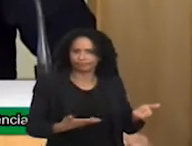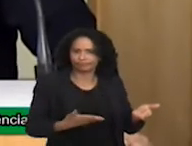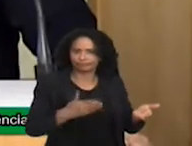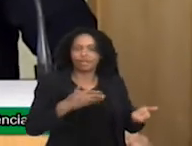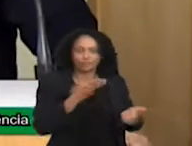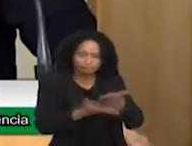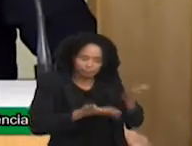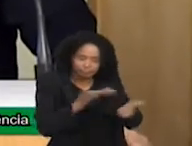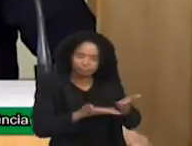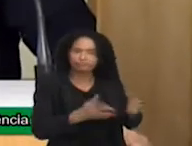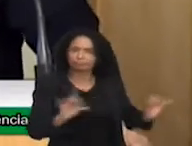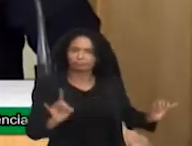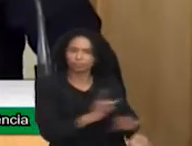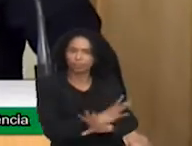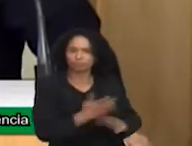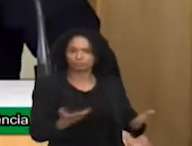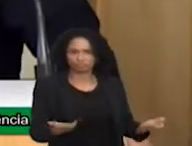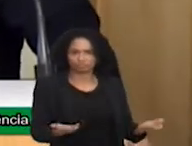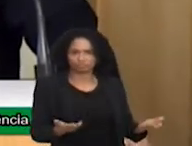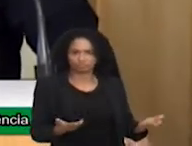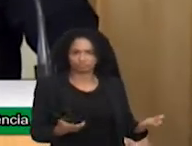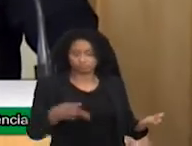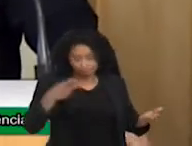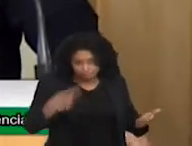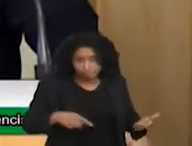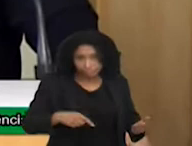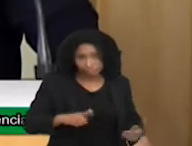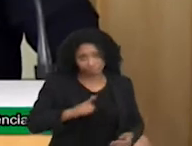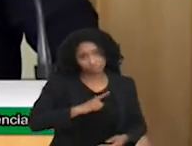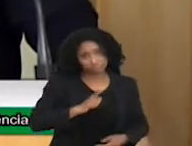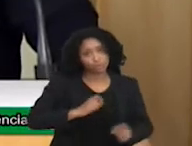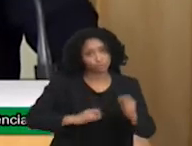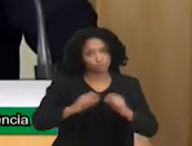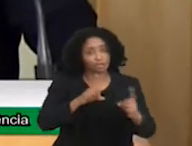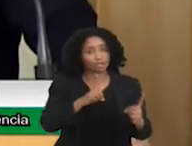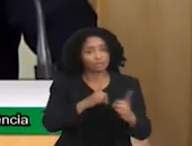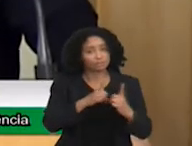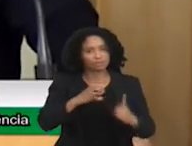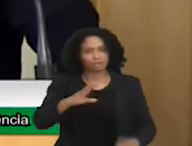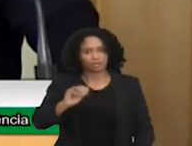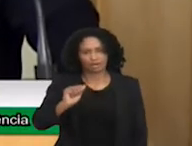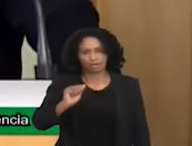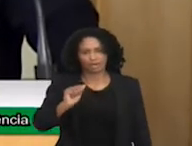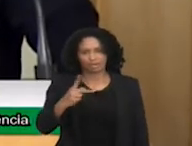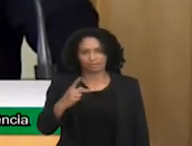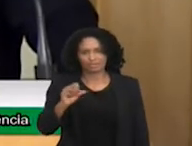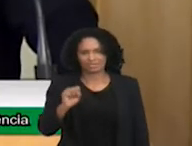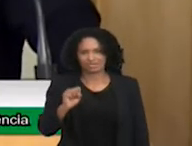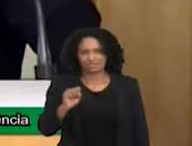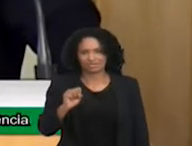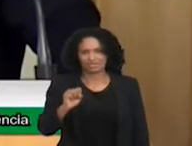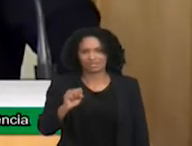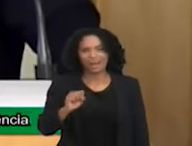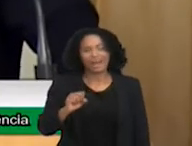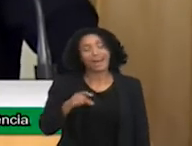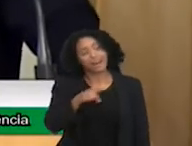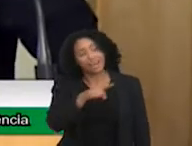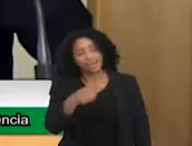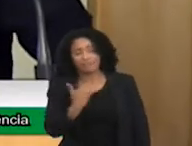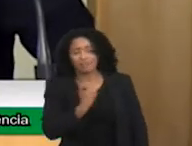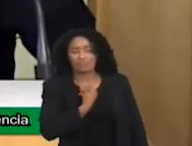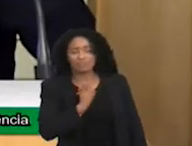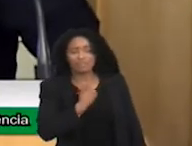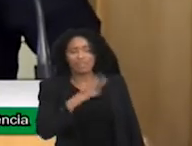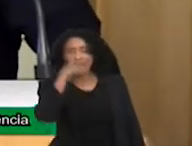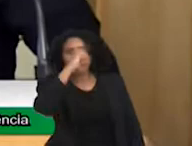contato com médicos que são formados agora, eles falam que eles aprendem que não pode diagnosticar autismo até os sete anos de idade.